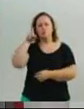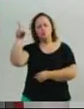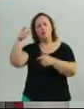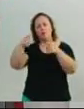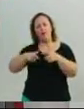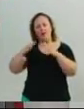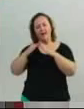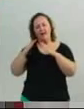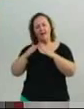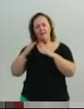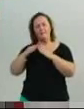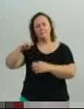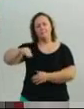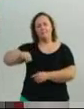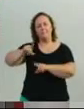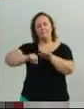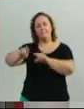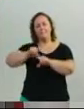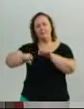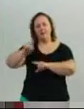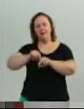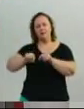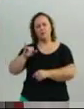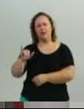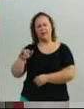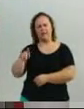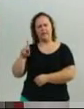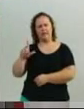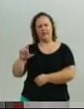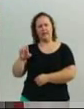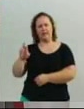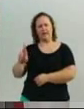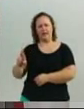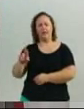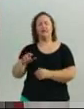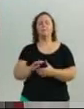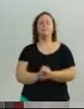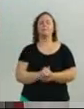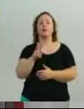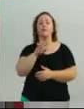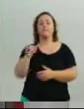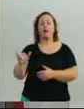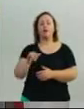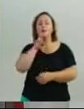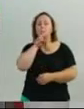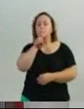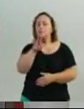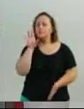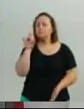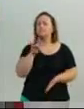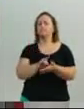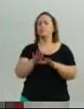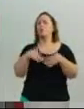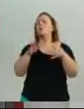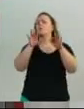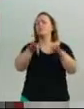Mercado Icle, na Rua Professor Jacob Inês. Vai ser dada uma posição, uma posição concreta do término da obra da